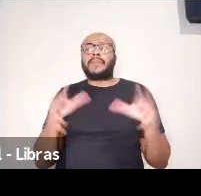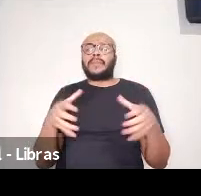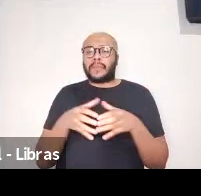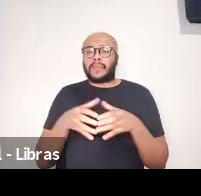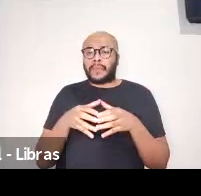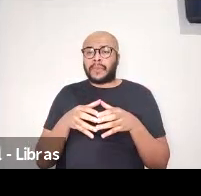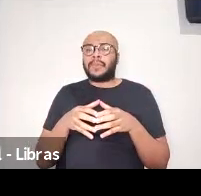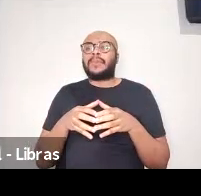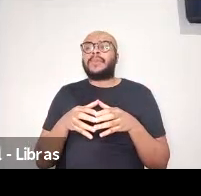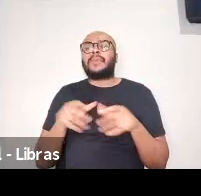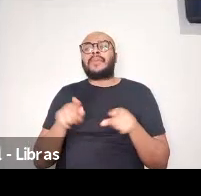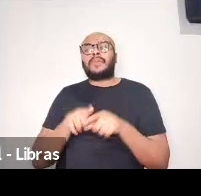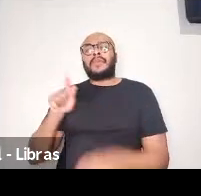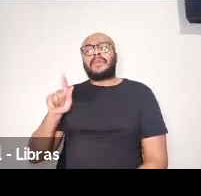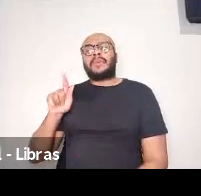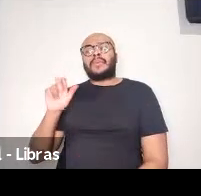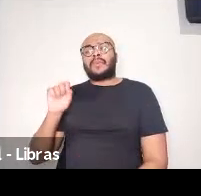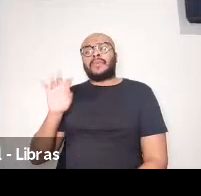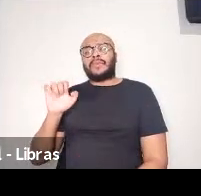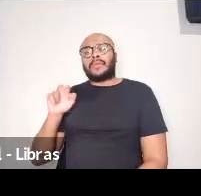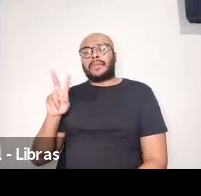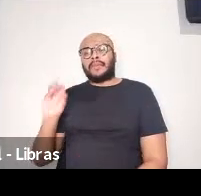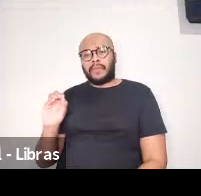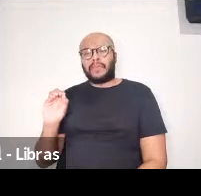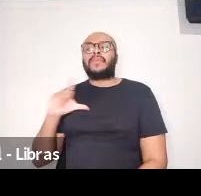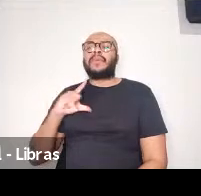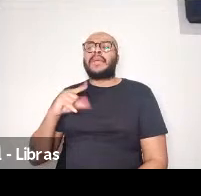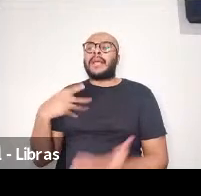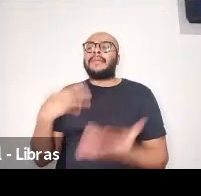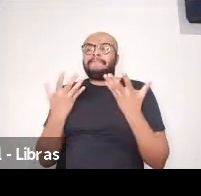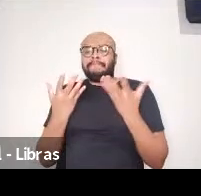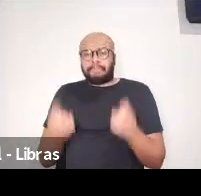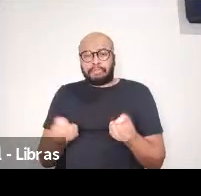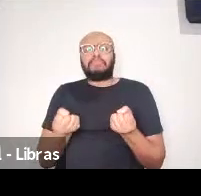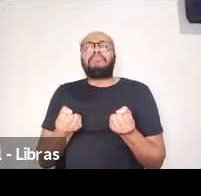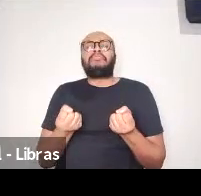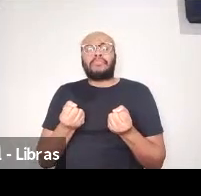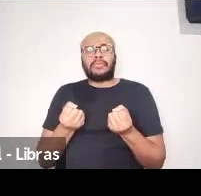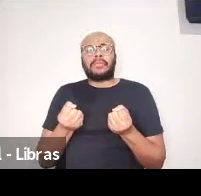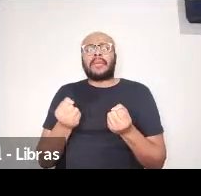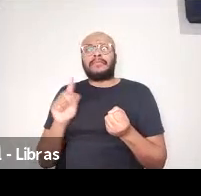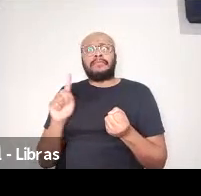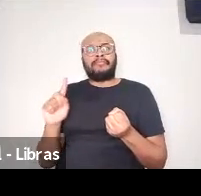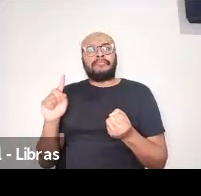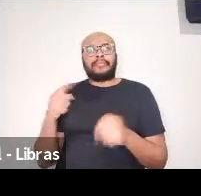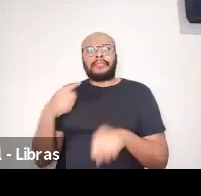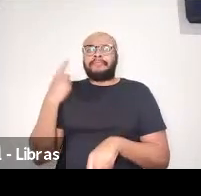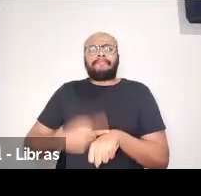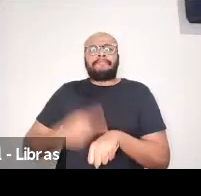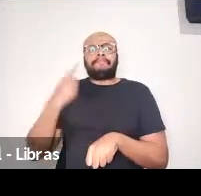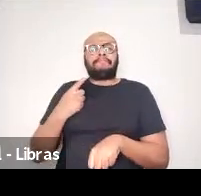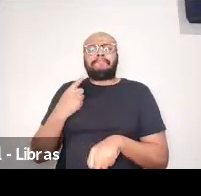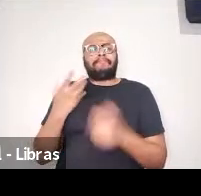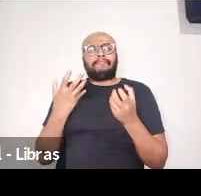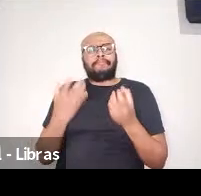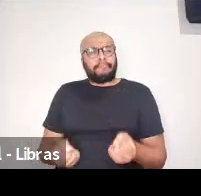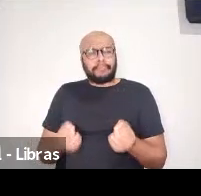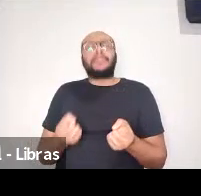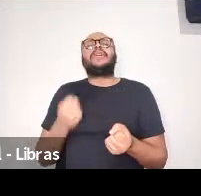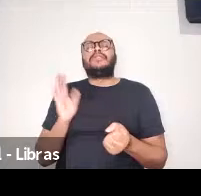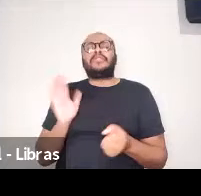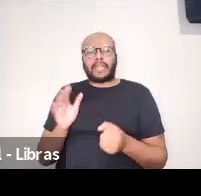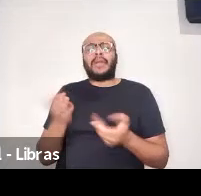Gandim, ao Gustavo Fischmann, que toparam a empreitada no primeiro momento, já, né, desde o primeiro